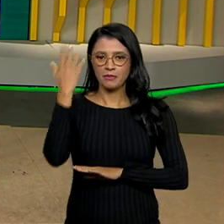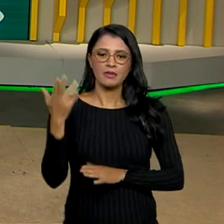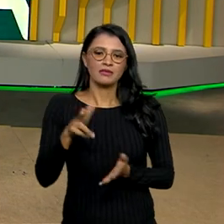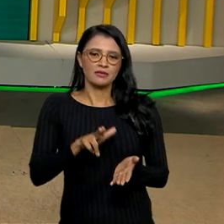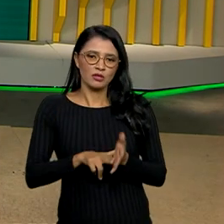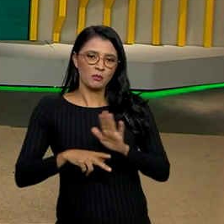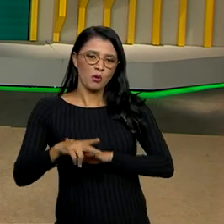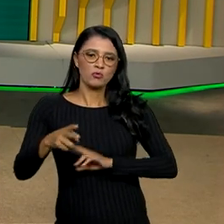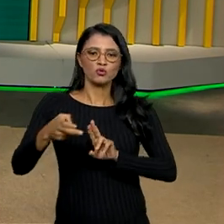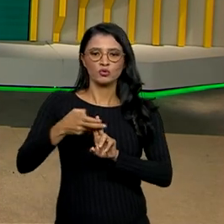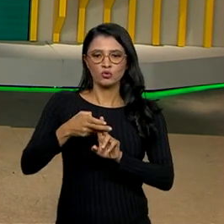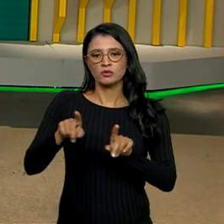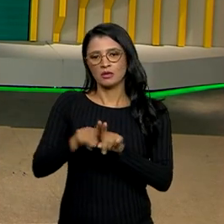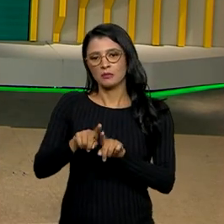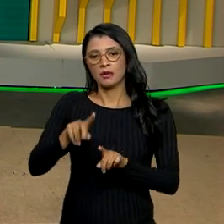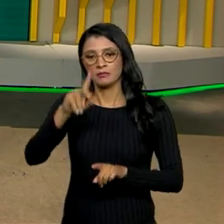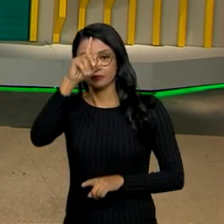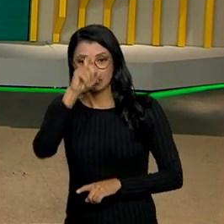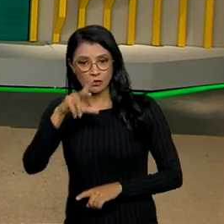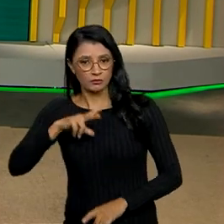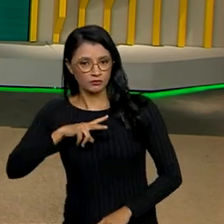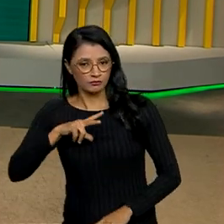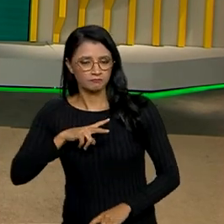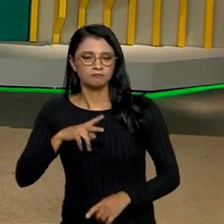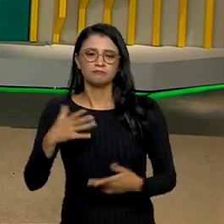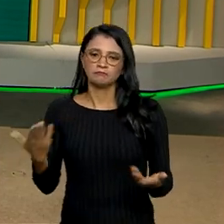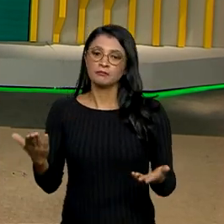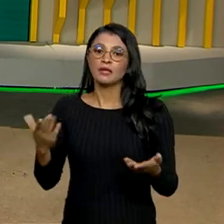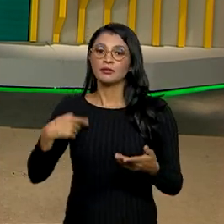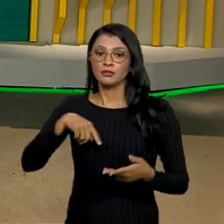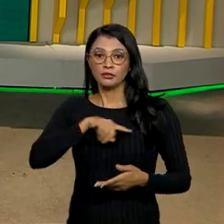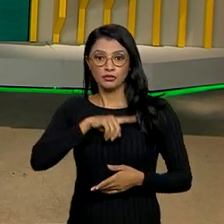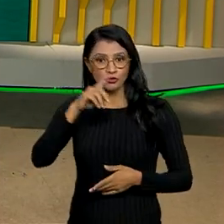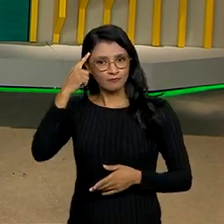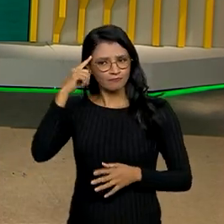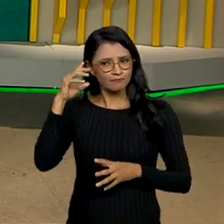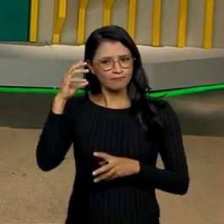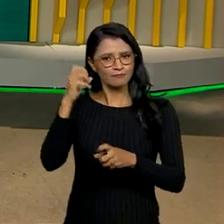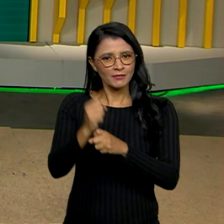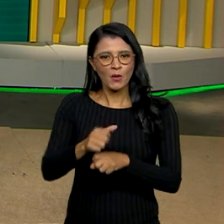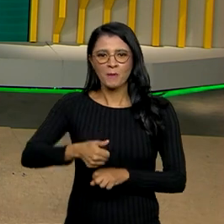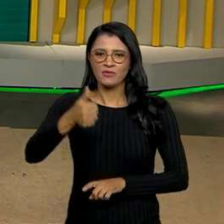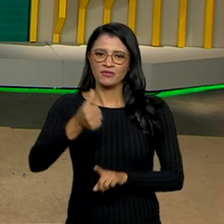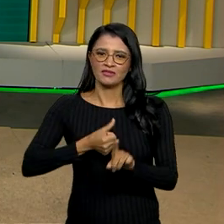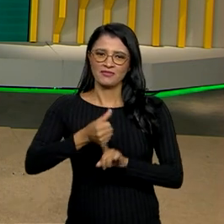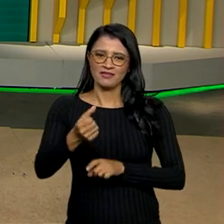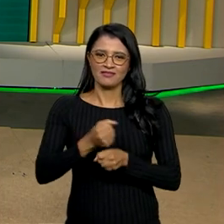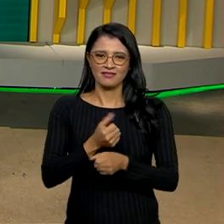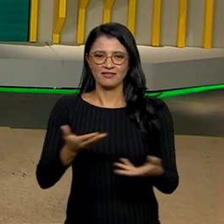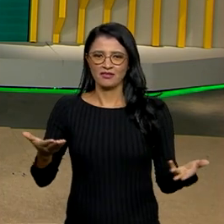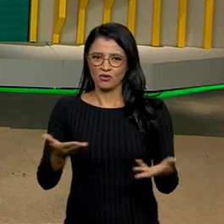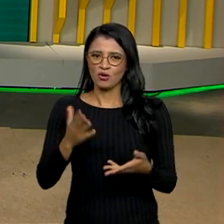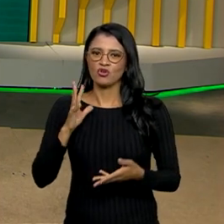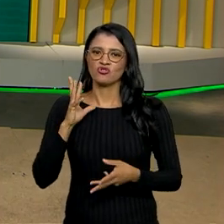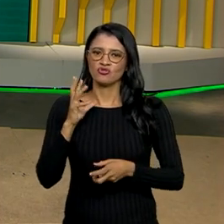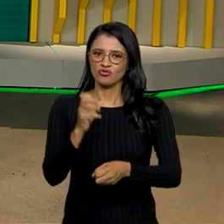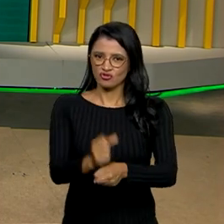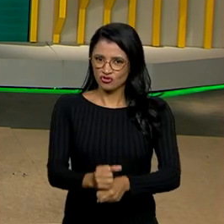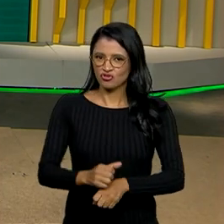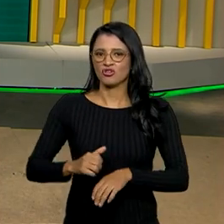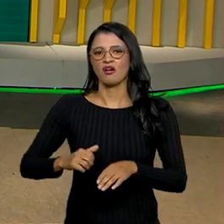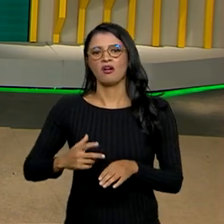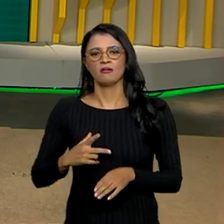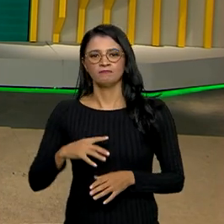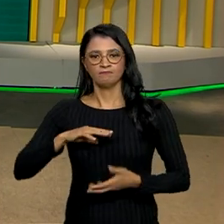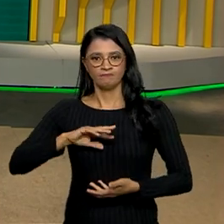SUS e da rede privada. Pois é, Carol, e pra gente ter uma ideia, só no primeiro semestre deste ano, já foram realizados